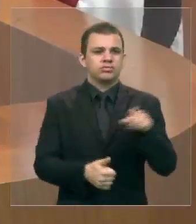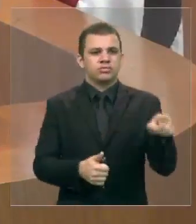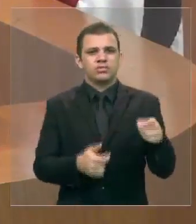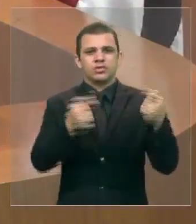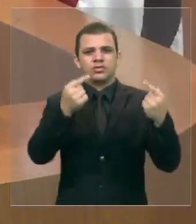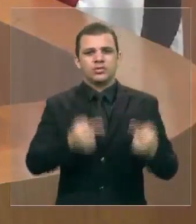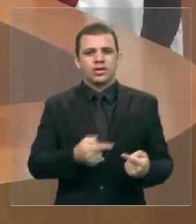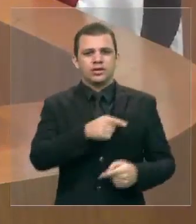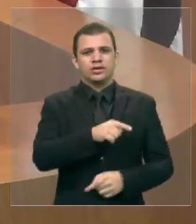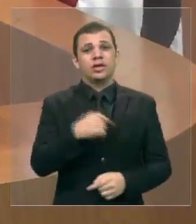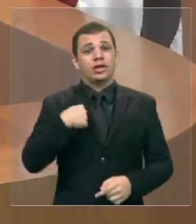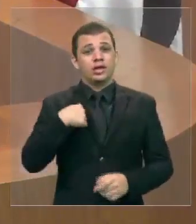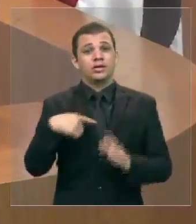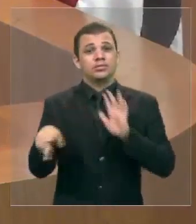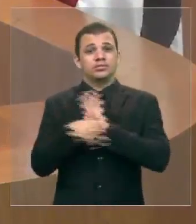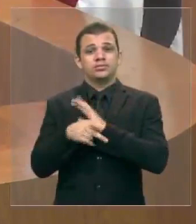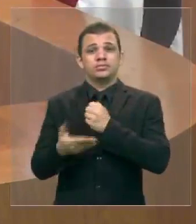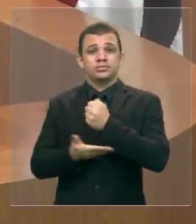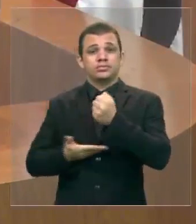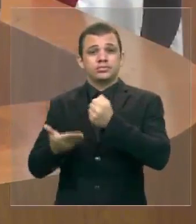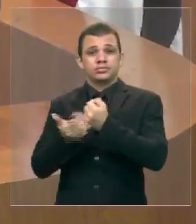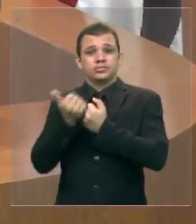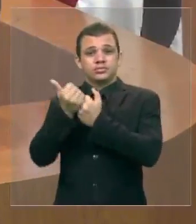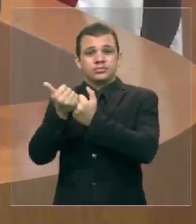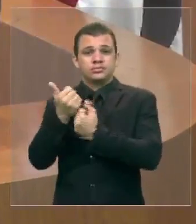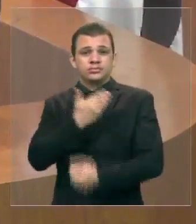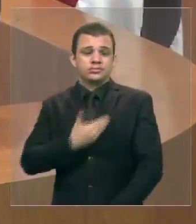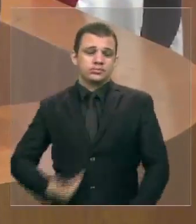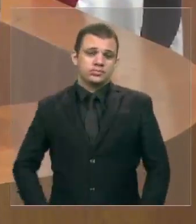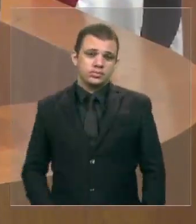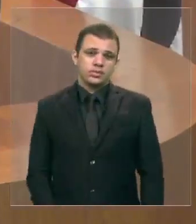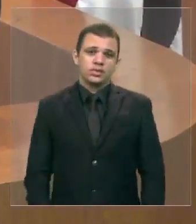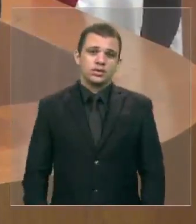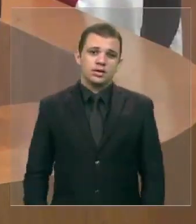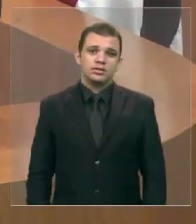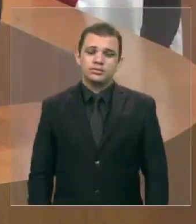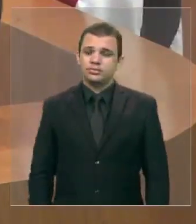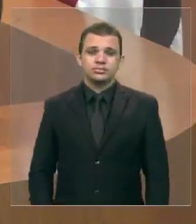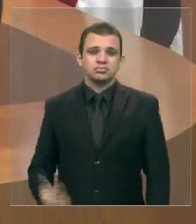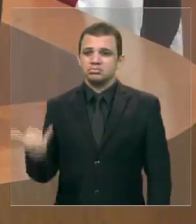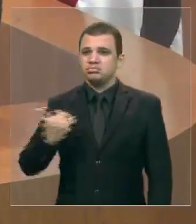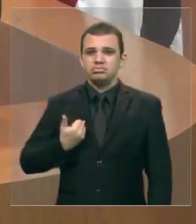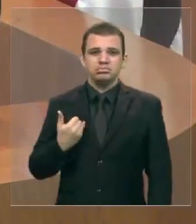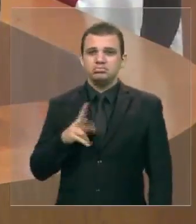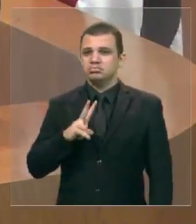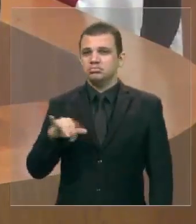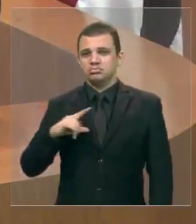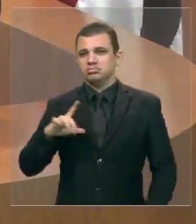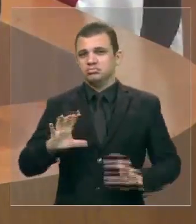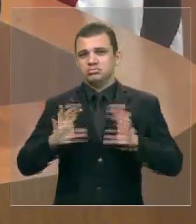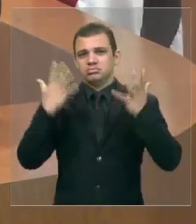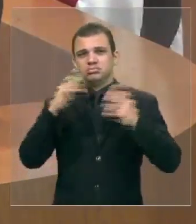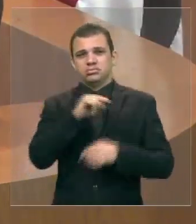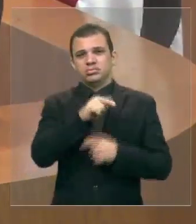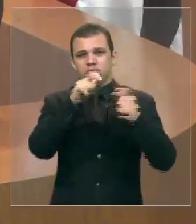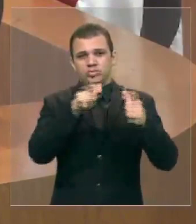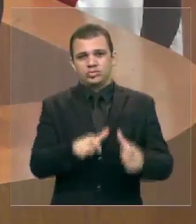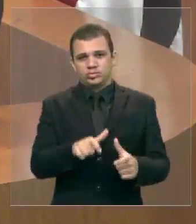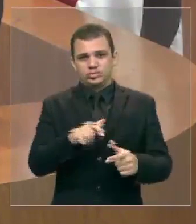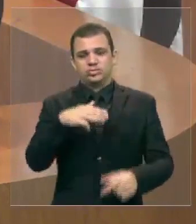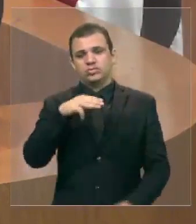base do governo, eu que sou da base do governo, que ia ser um evento desse, ia ser promovido em Mata Roma.